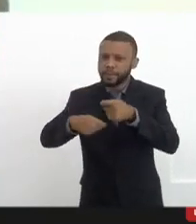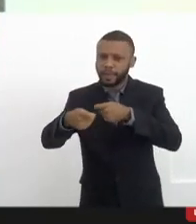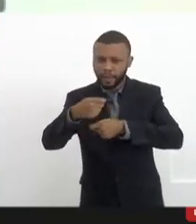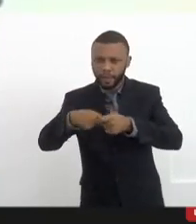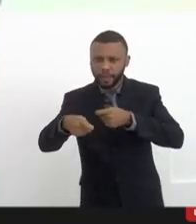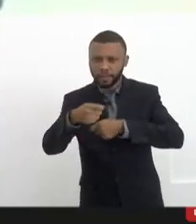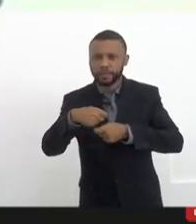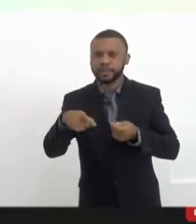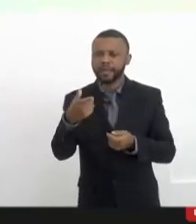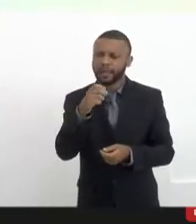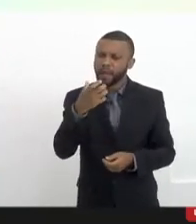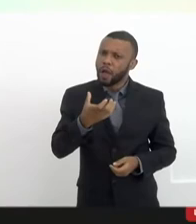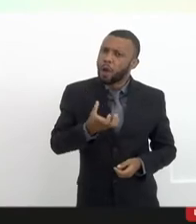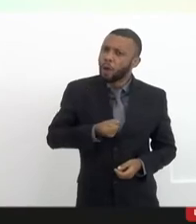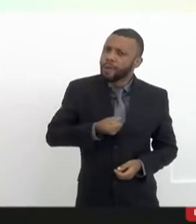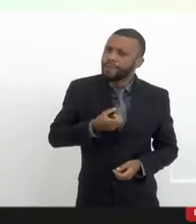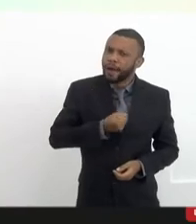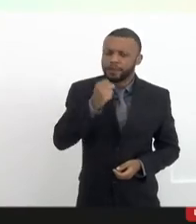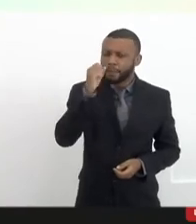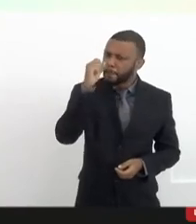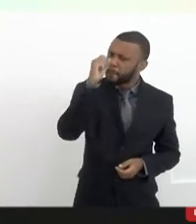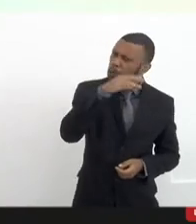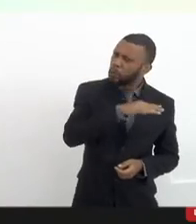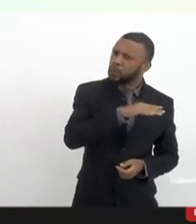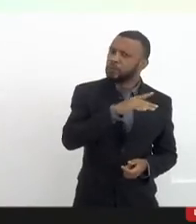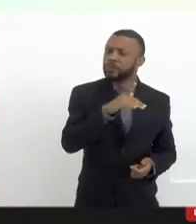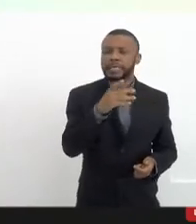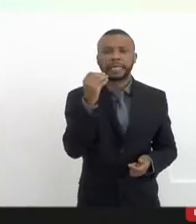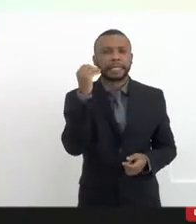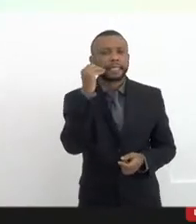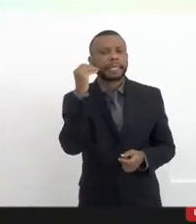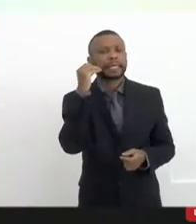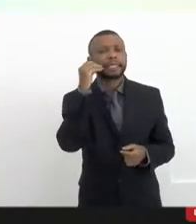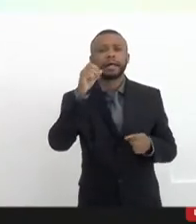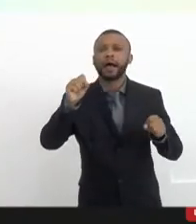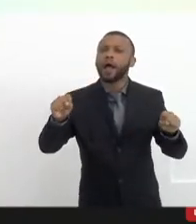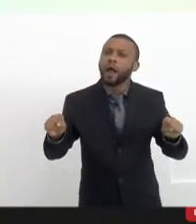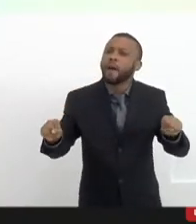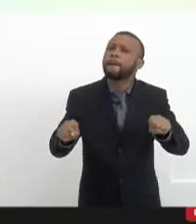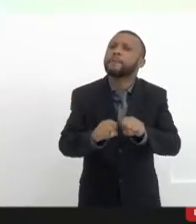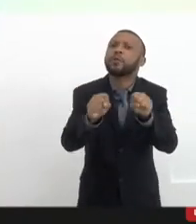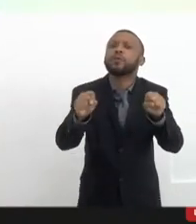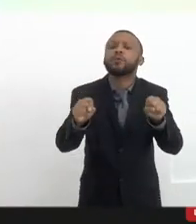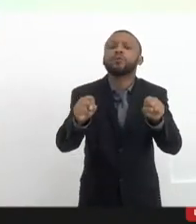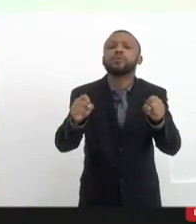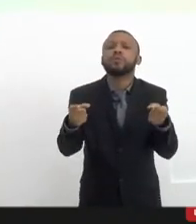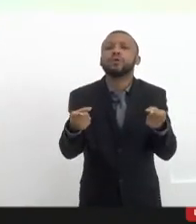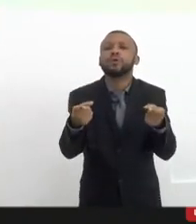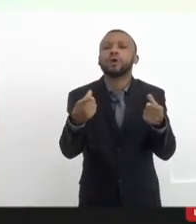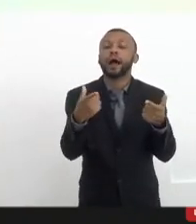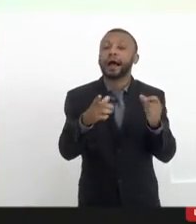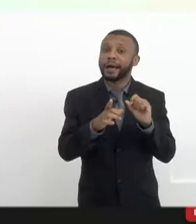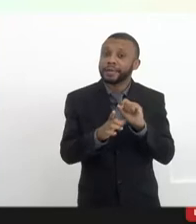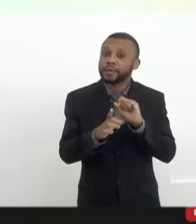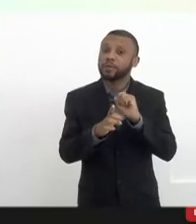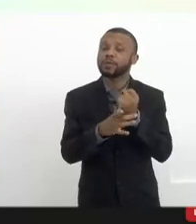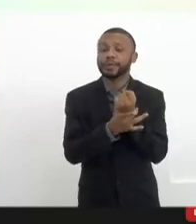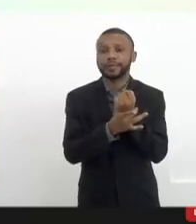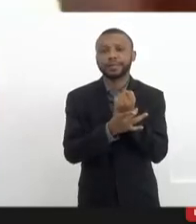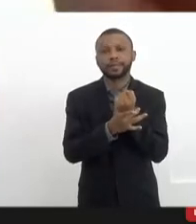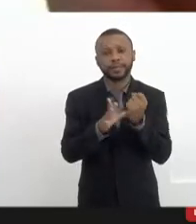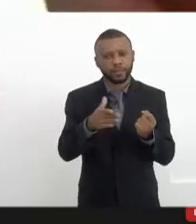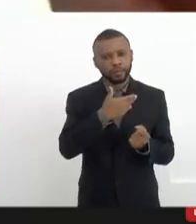que covardemente ousa a romper, inclusive, com a segurança do Estado de Direito.